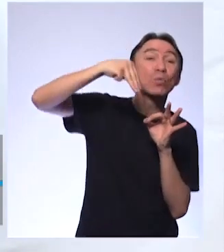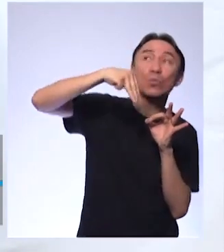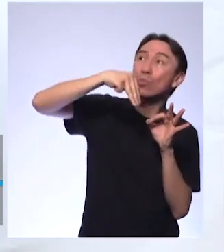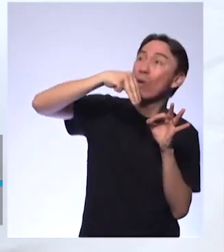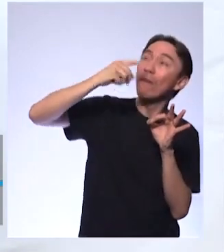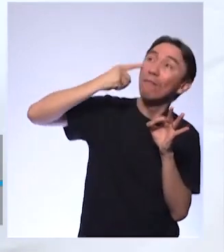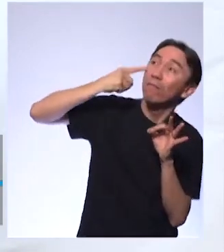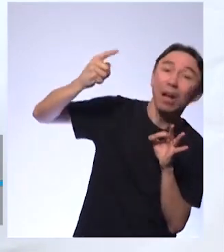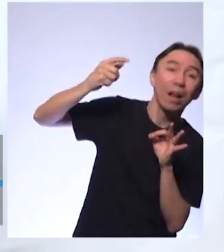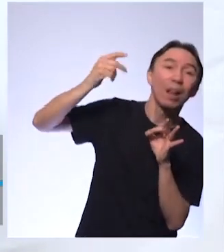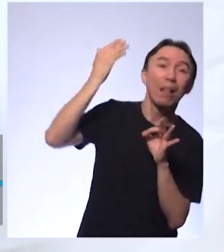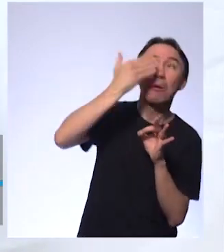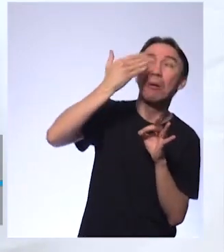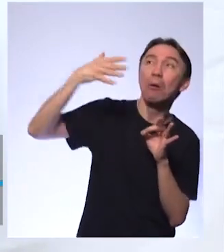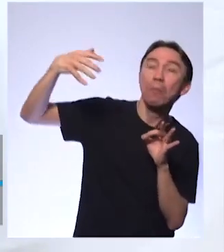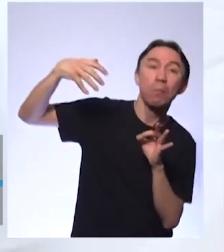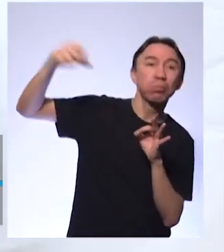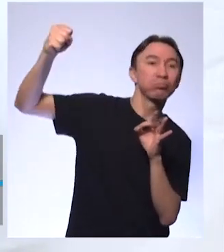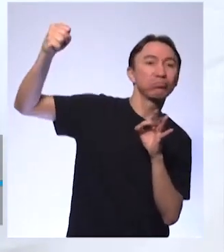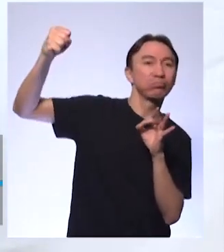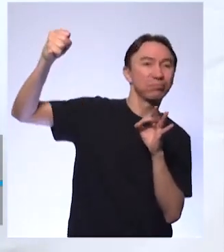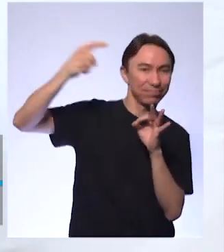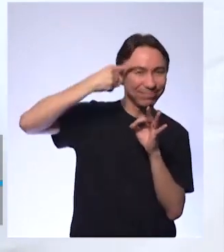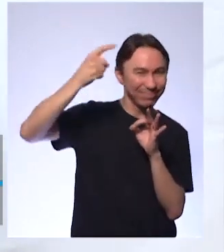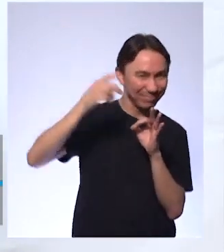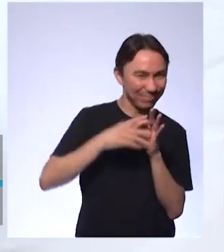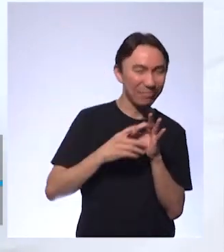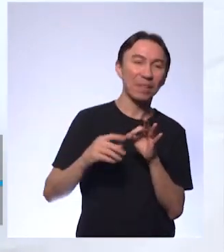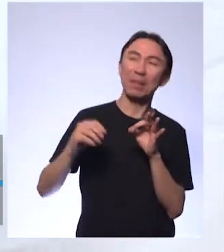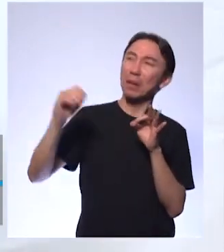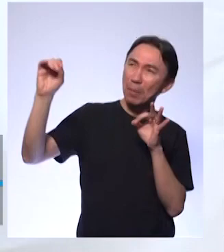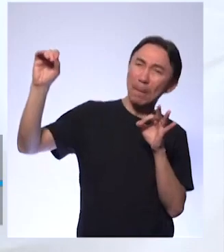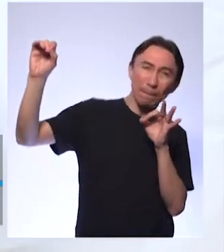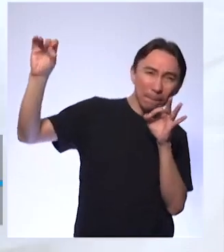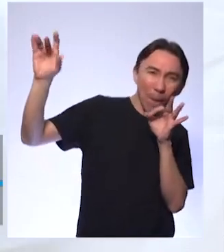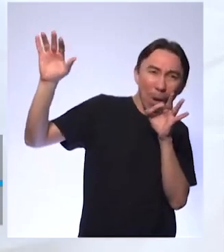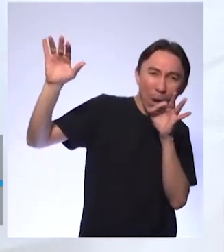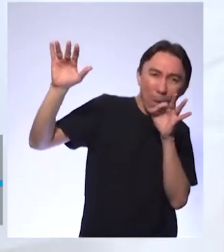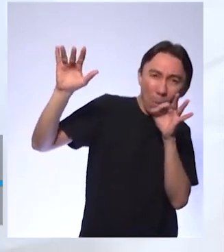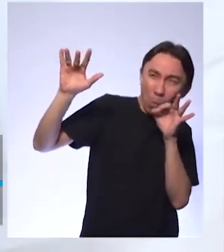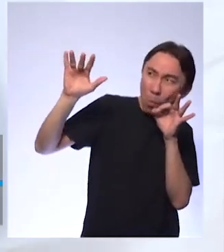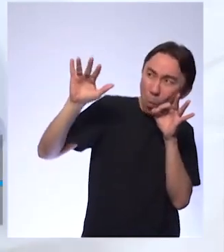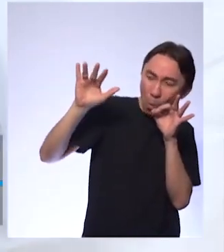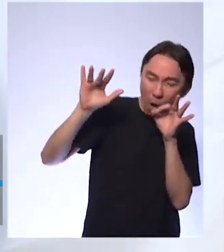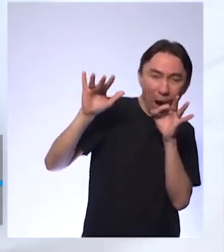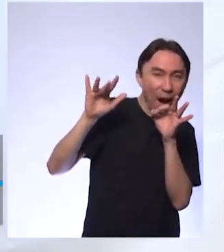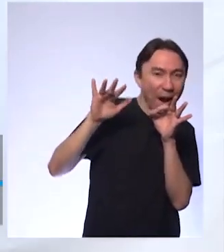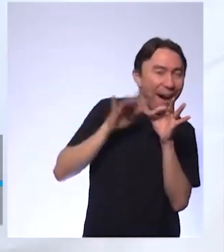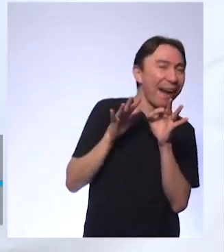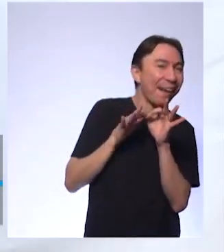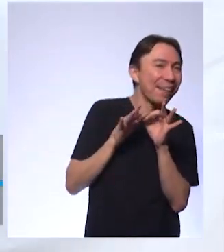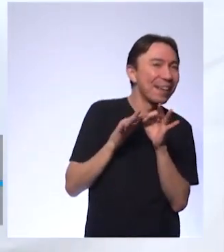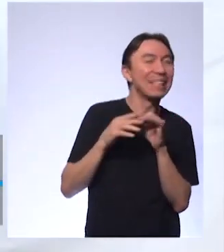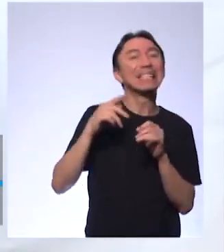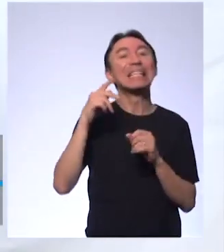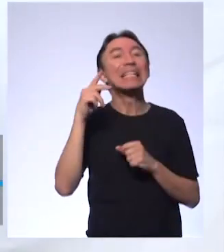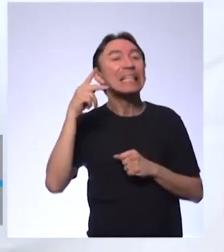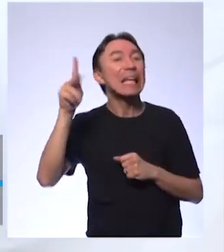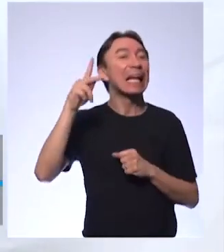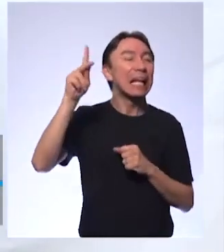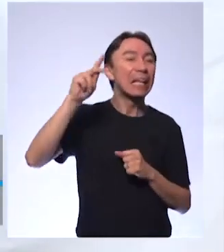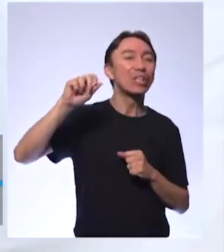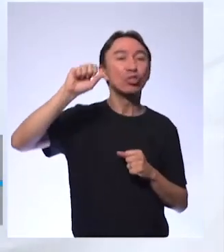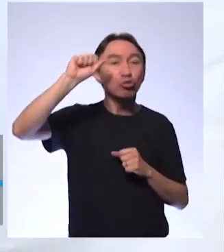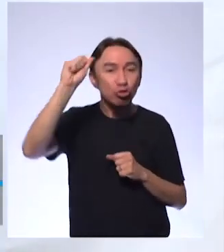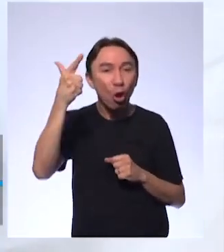Porque a luz ia continuar viajando para cá. Então, ele está tão longe que não chega calor do Sol aqui na Terra.